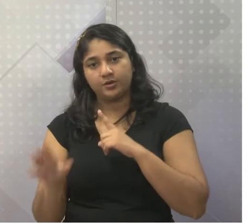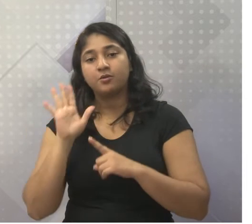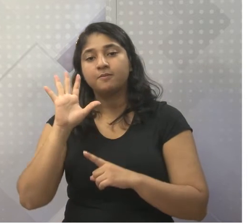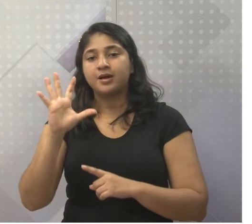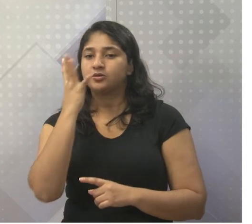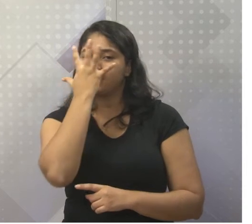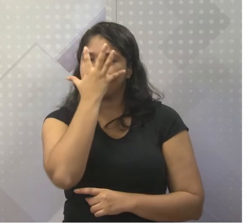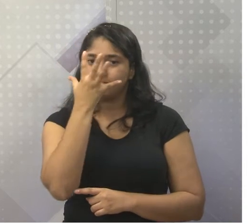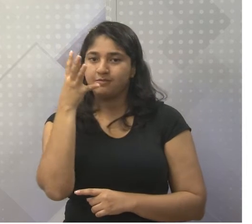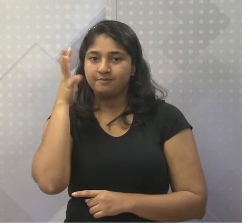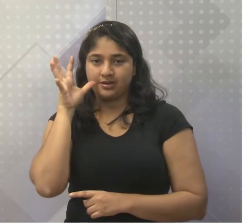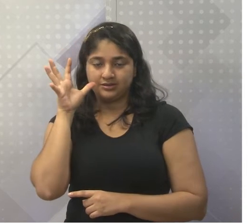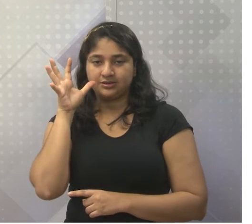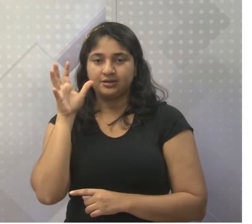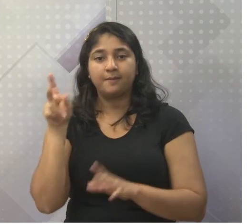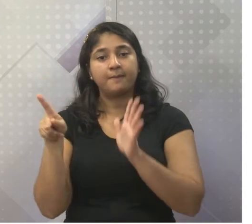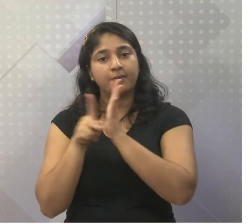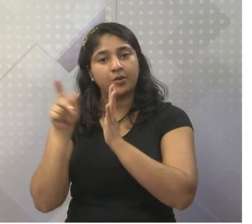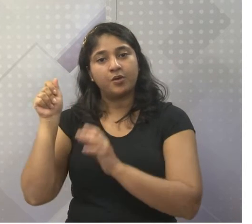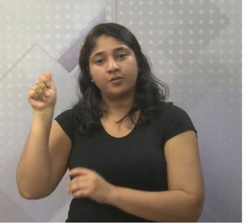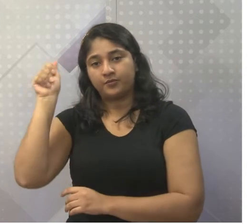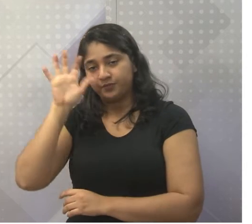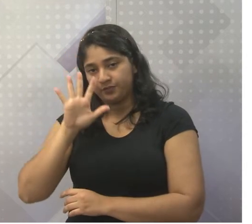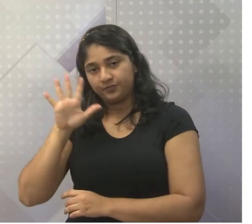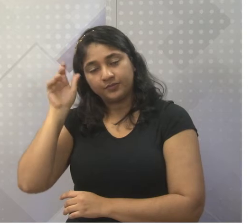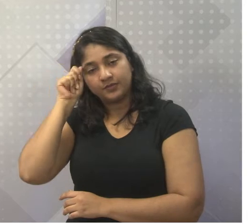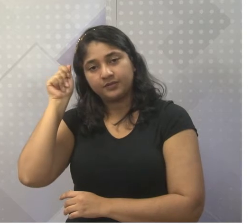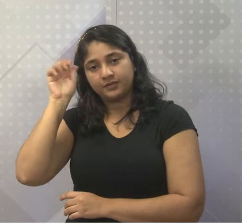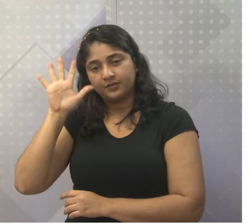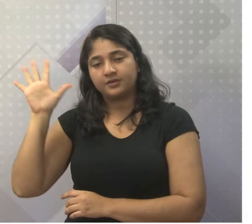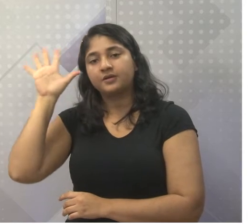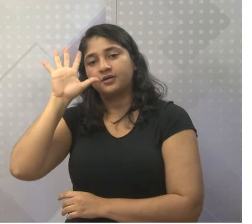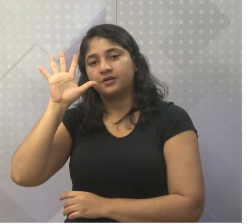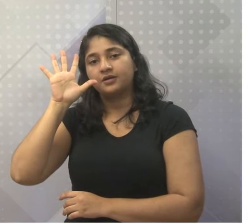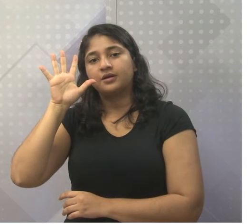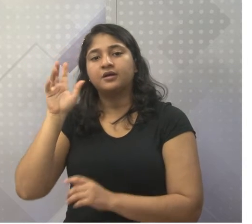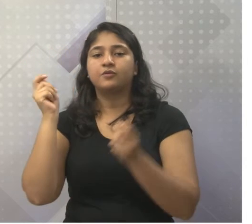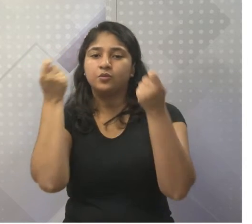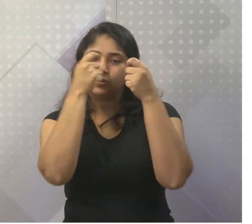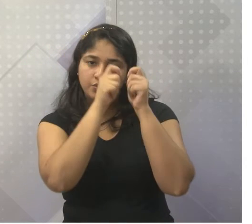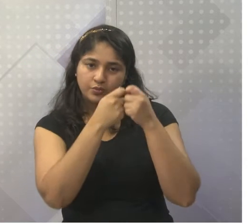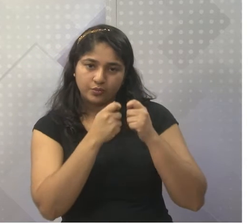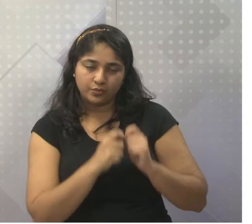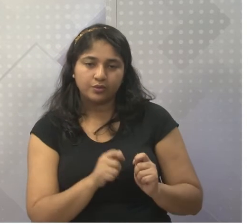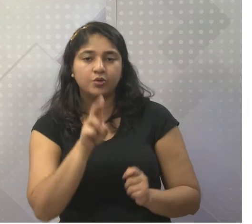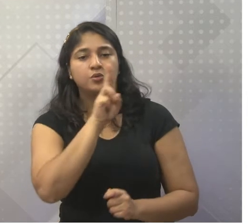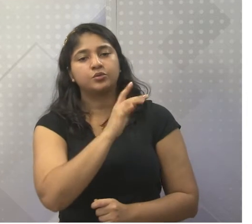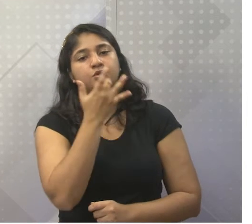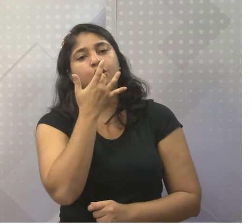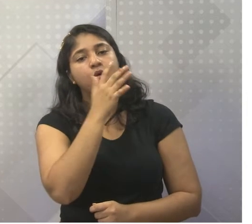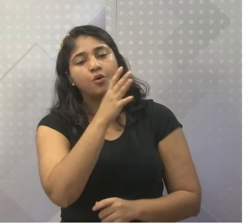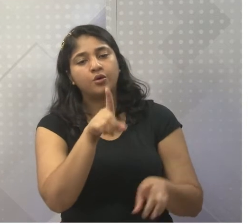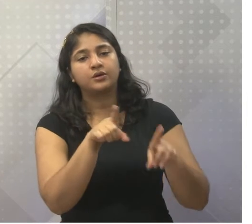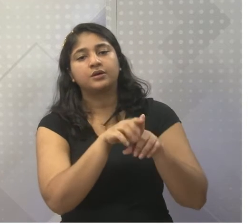africanas, que são também muito conhecidas e talhadas em madeiras. Ornamentos em bronze e em ouro também.